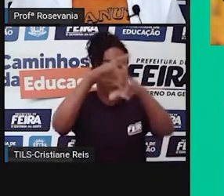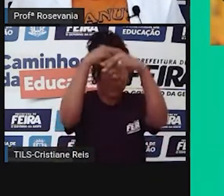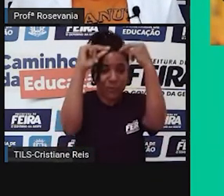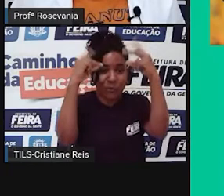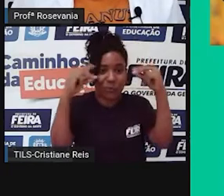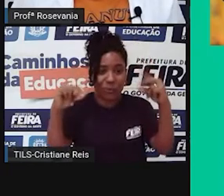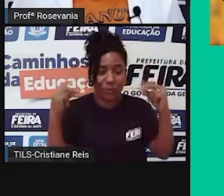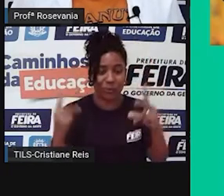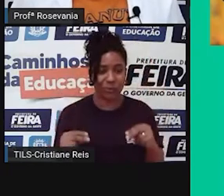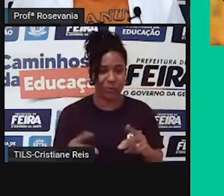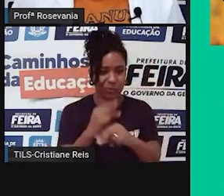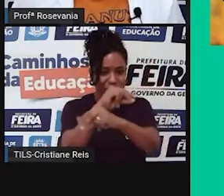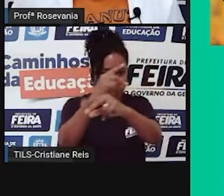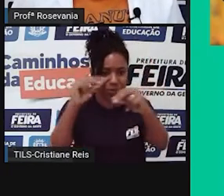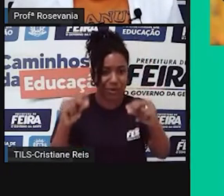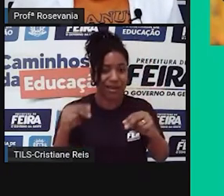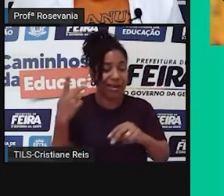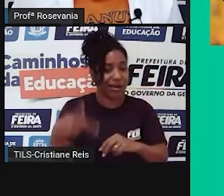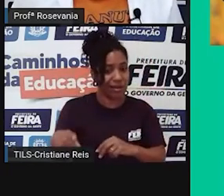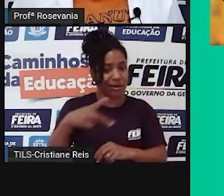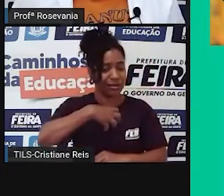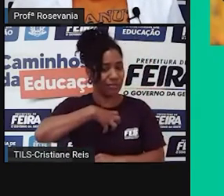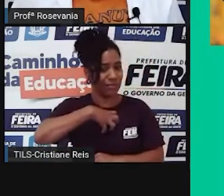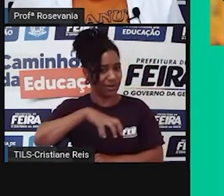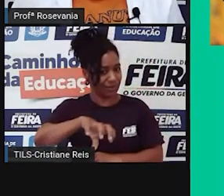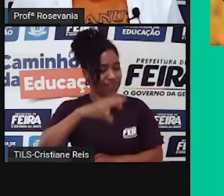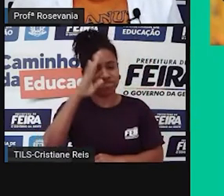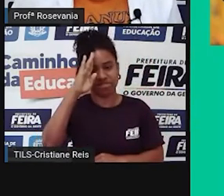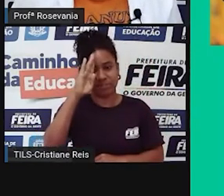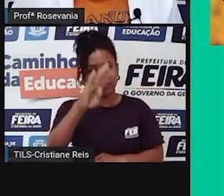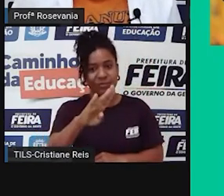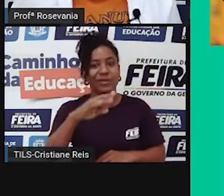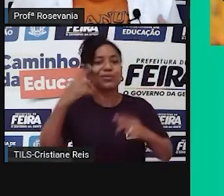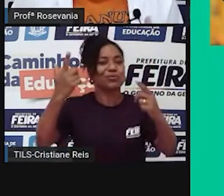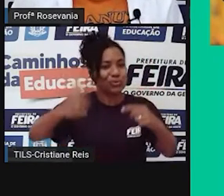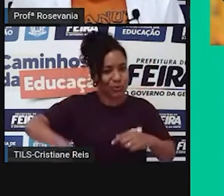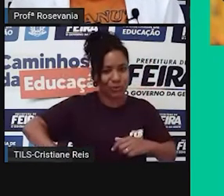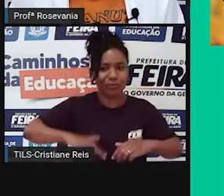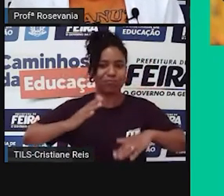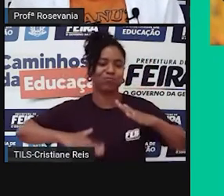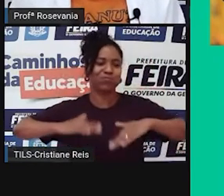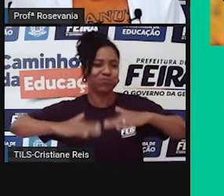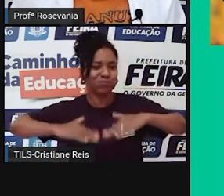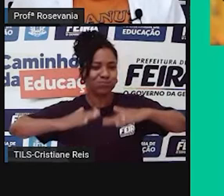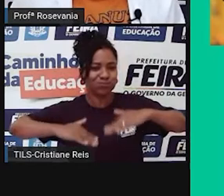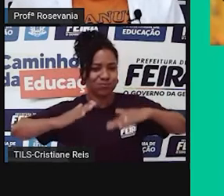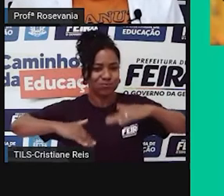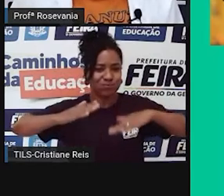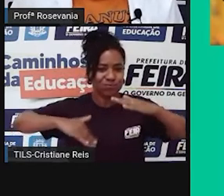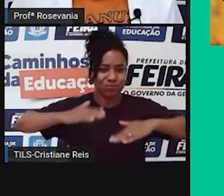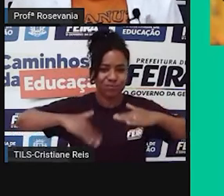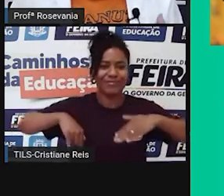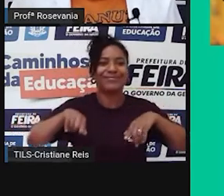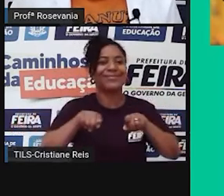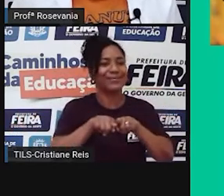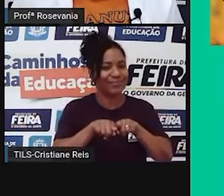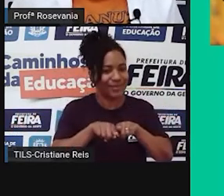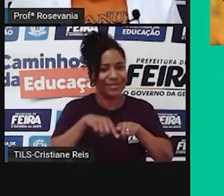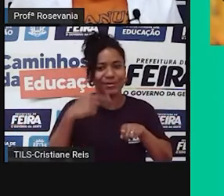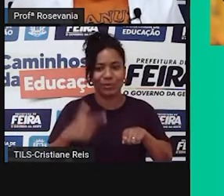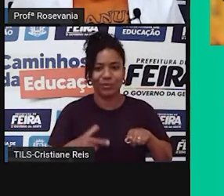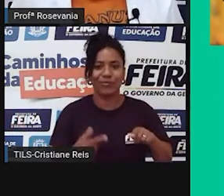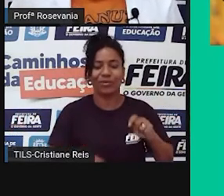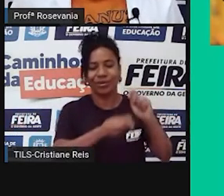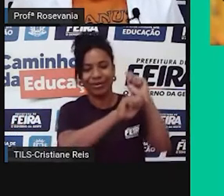mais uma vez, né, os instrumentos aí, né, de percussão, como o, né, o timbal,